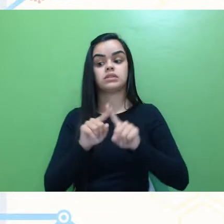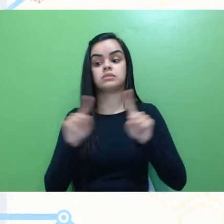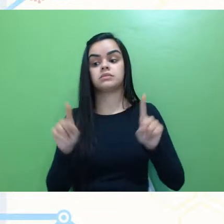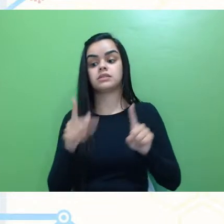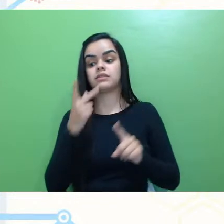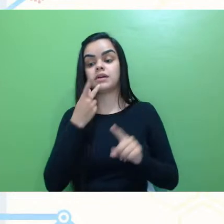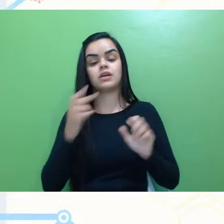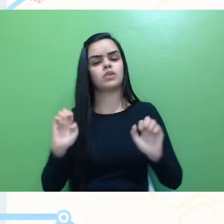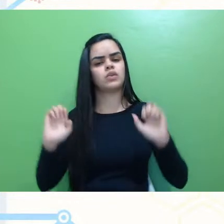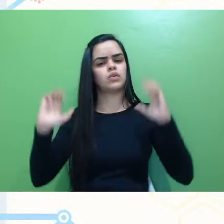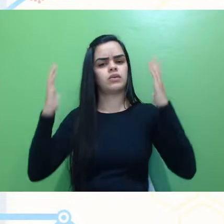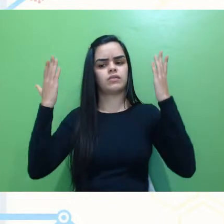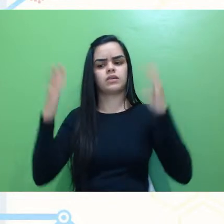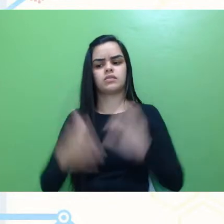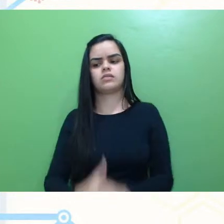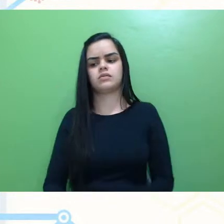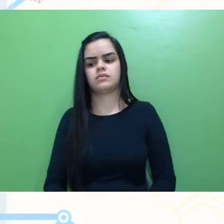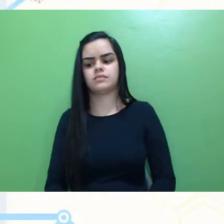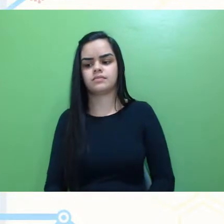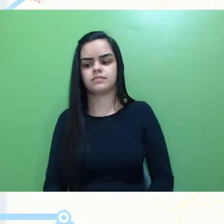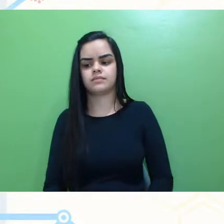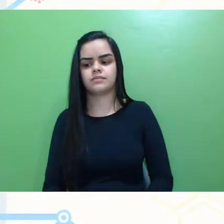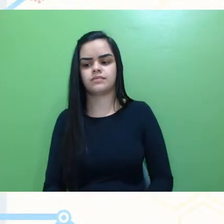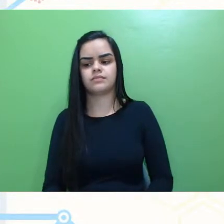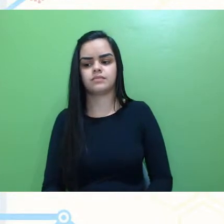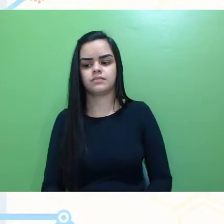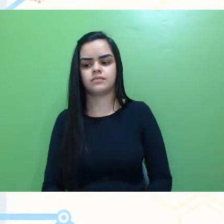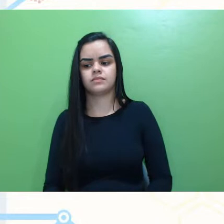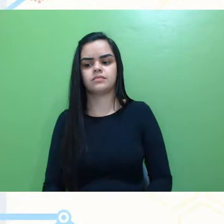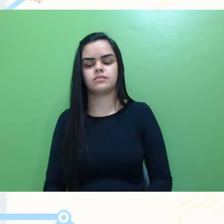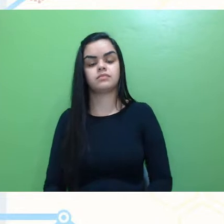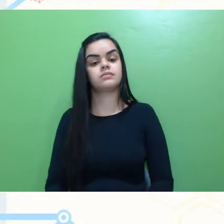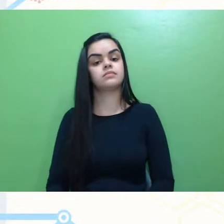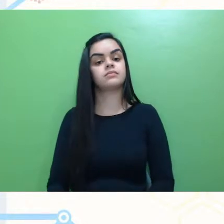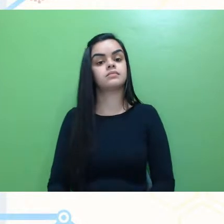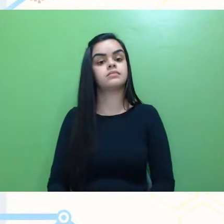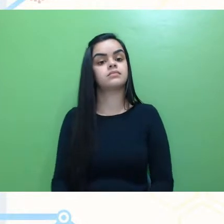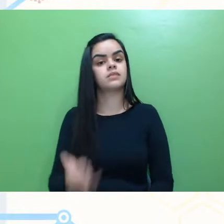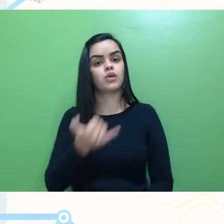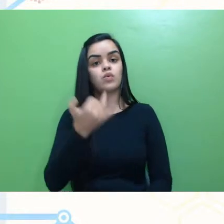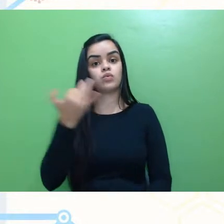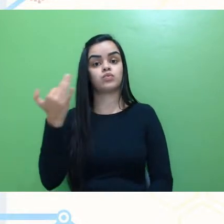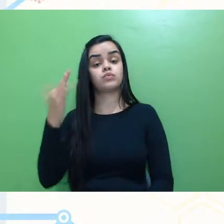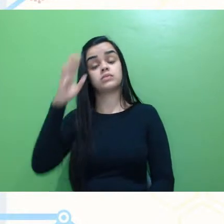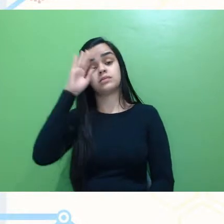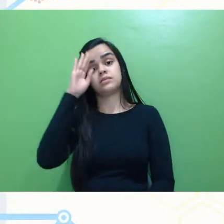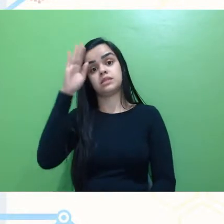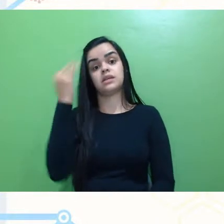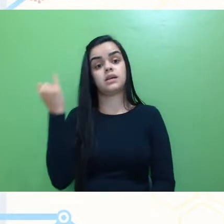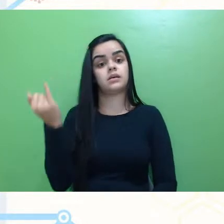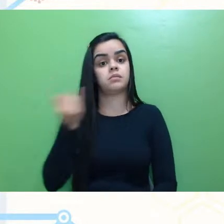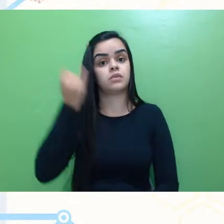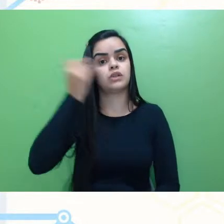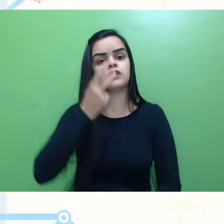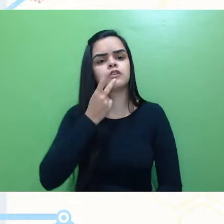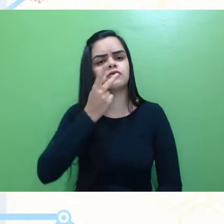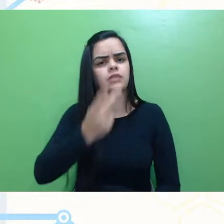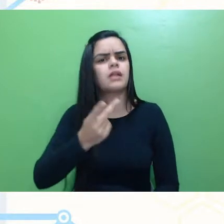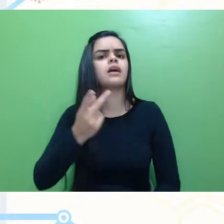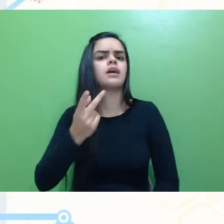evento, então, né, gente, então, assim, algumas, alguns destaques que é importante de se fazer,